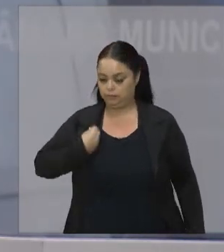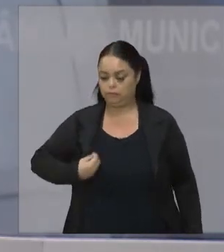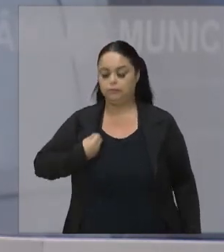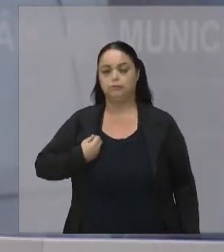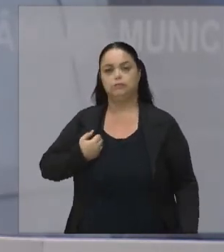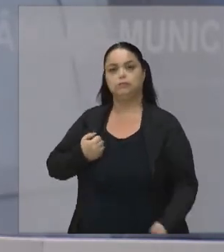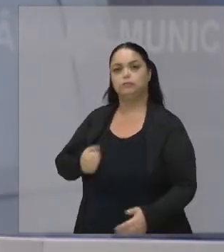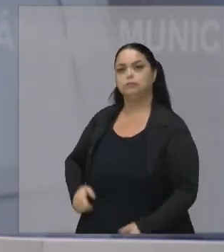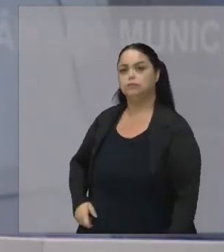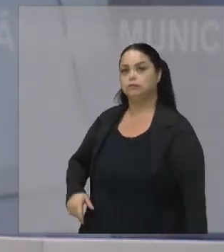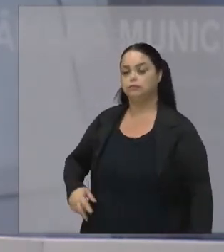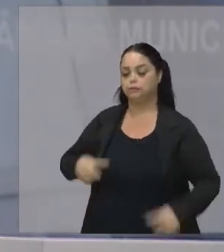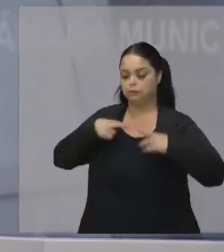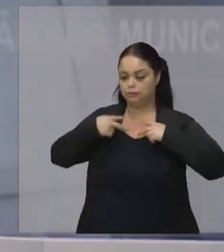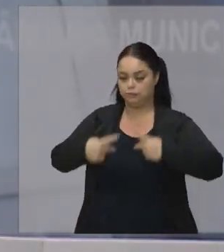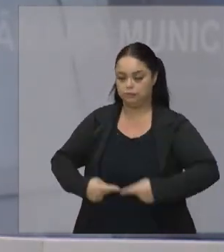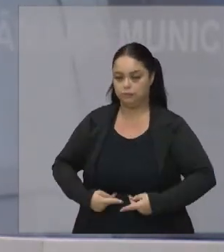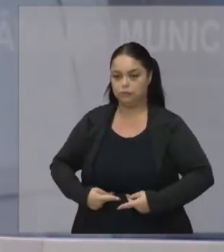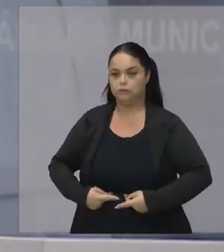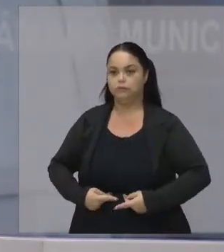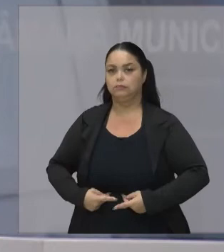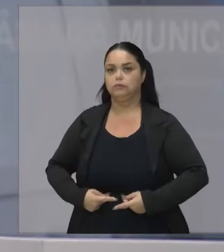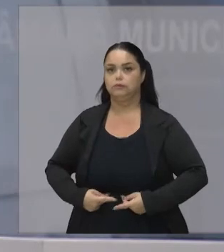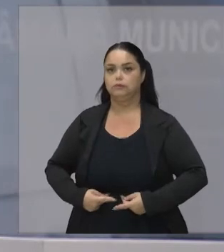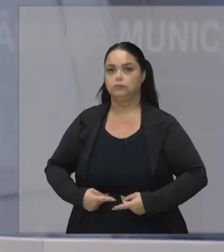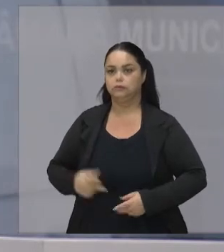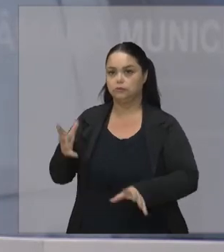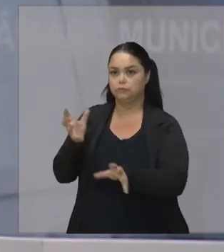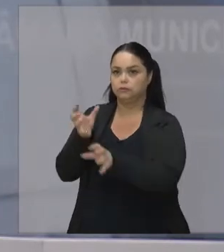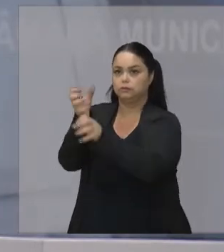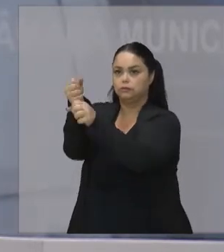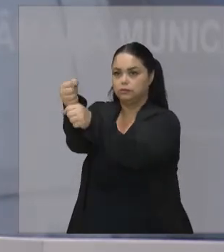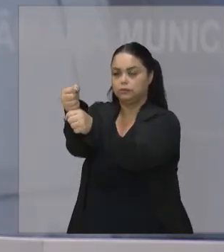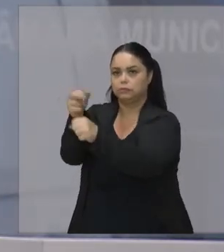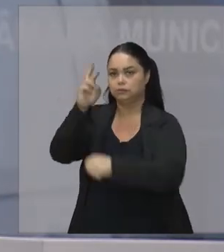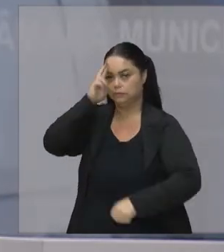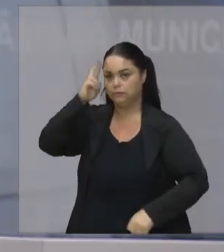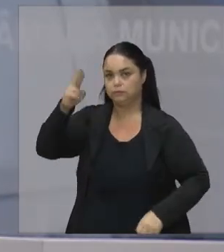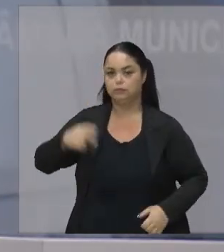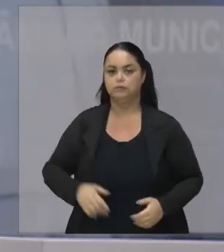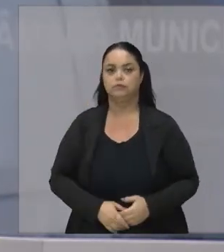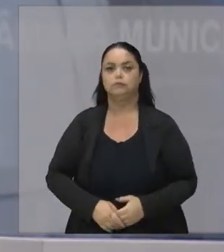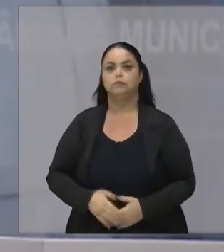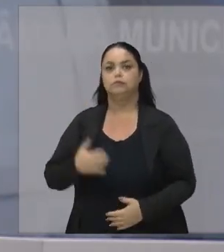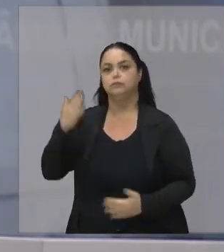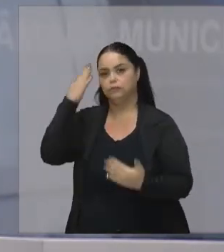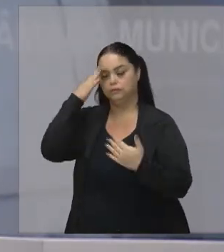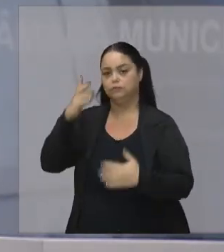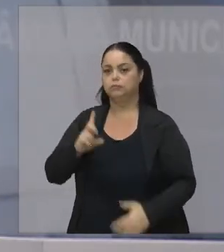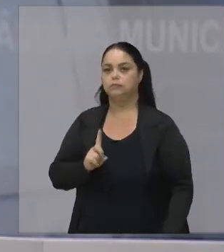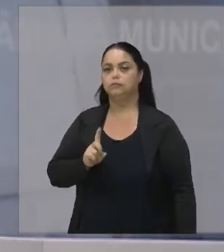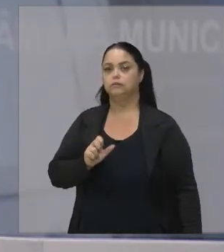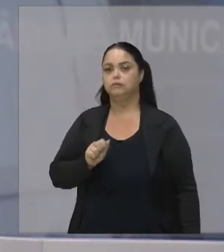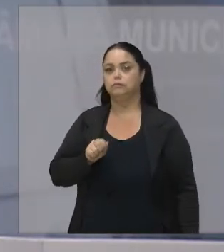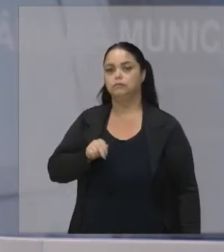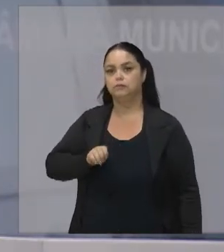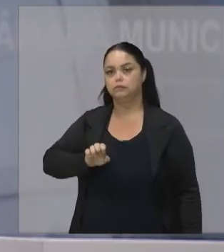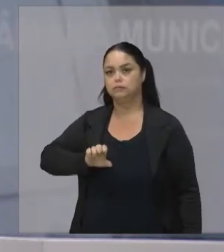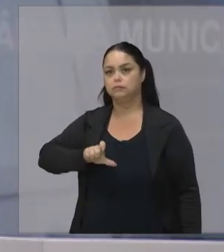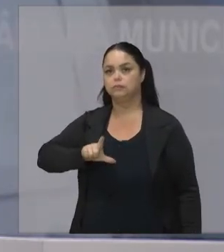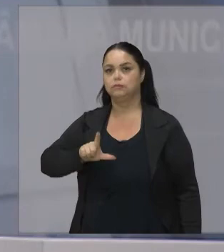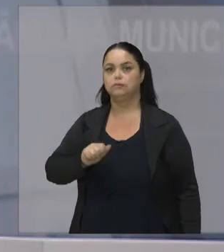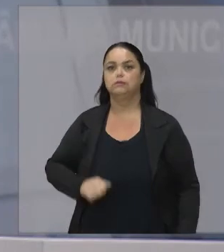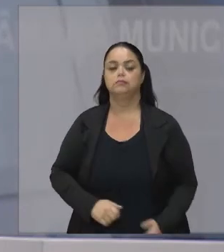favor do ser humano. A confiança do abençoado Senhor a cada dia. Gratidão ao Daniel pela companhia, pela presença,